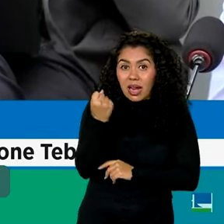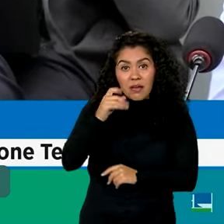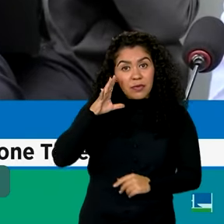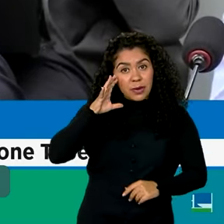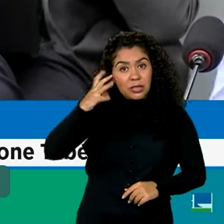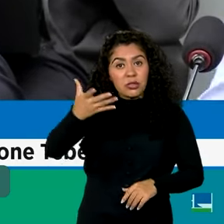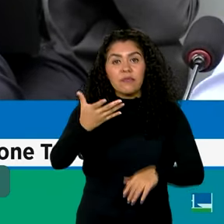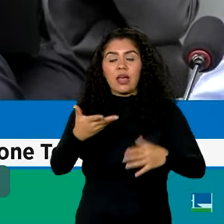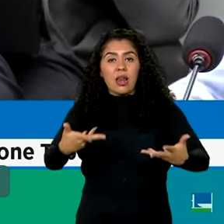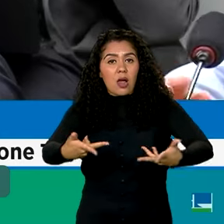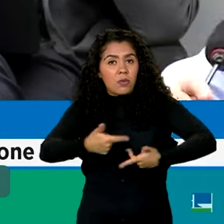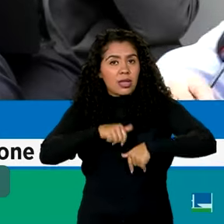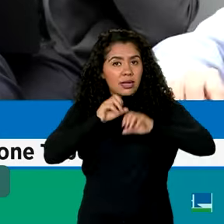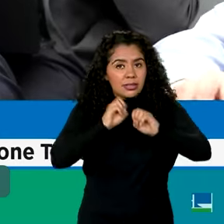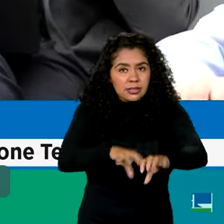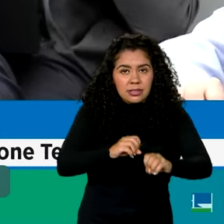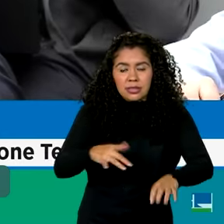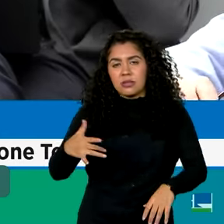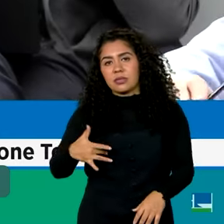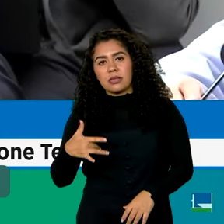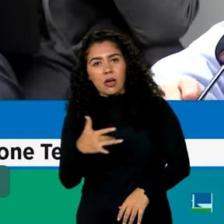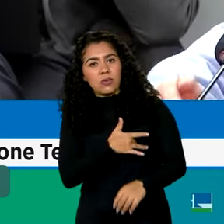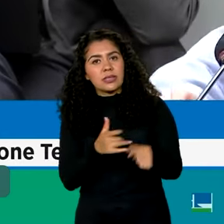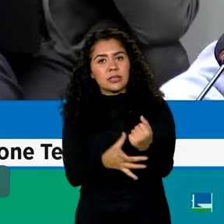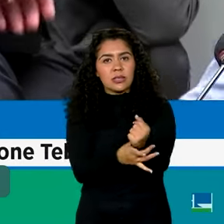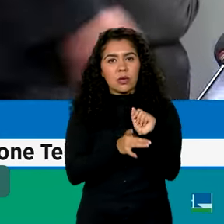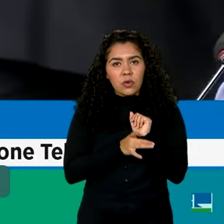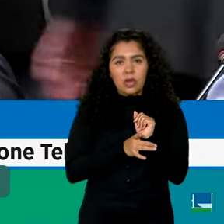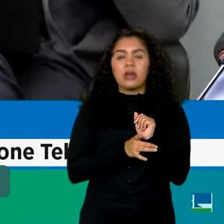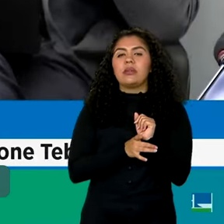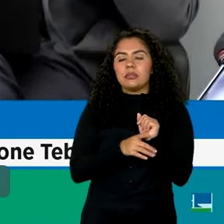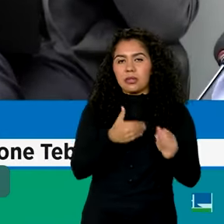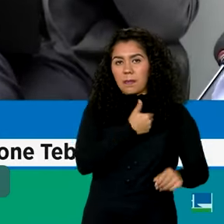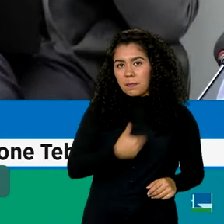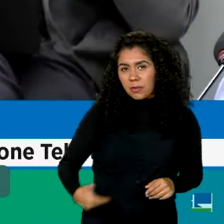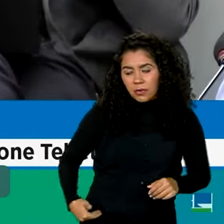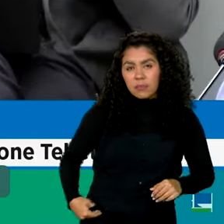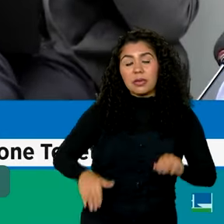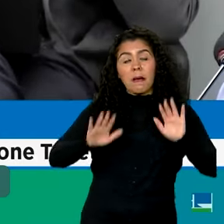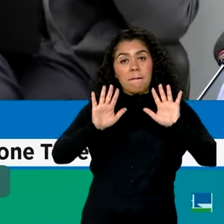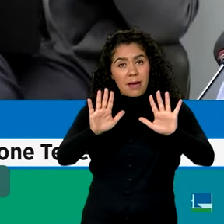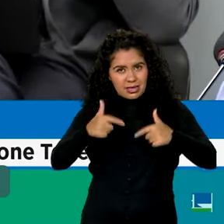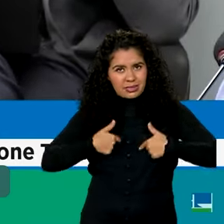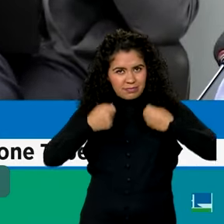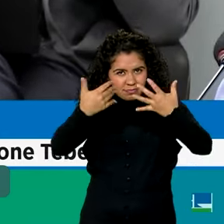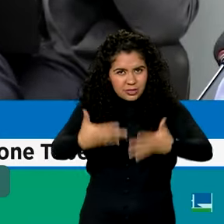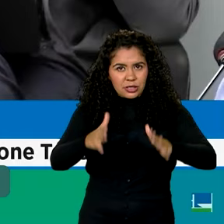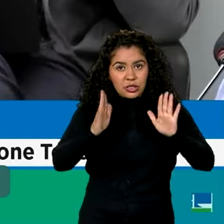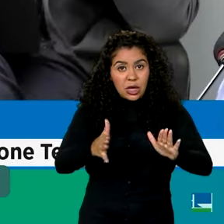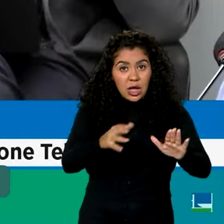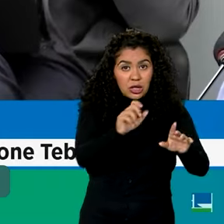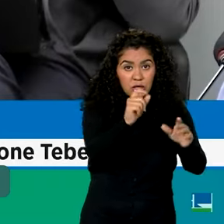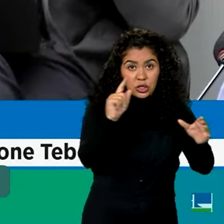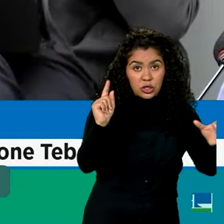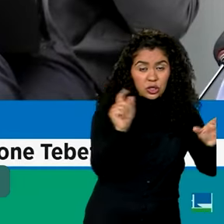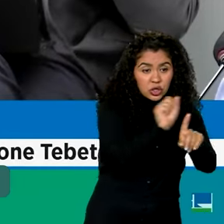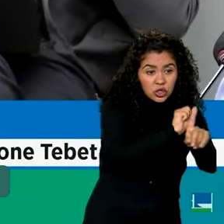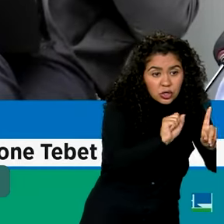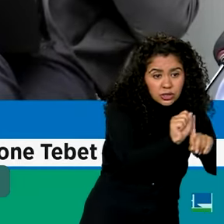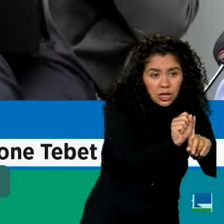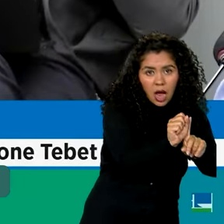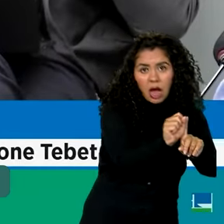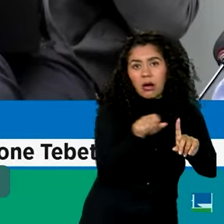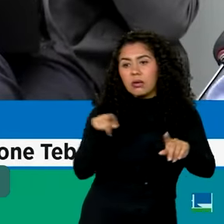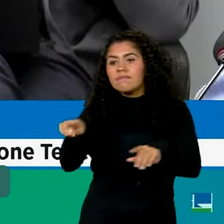qualidade do ensino, da saúde, de segurança pública e tudo mais. Mas, como disse, não há social sem fiscal. Sem